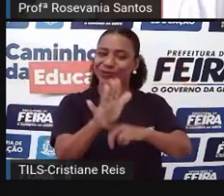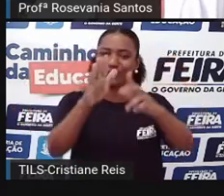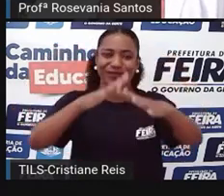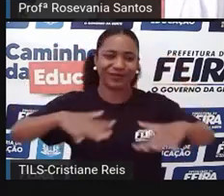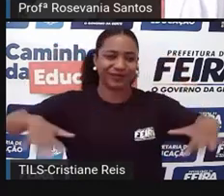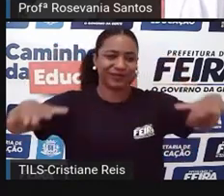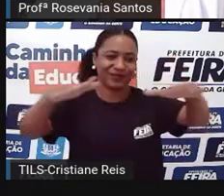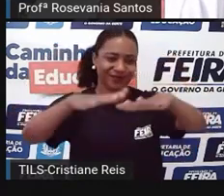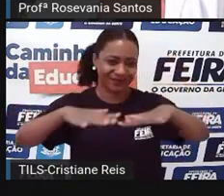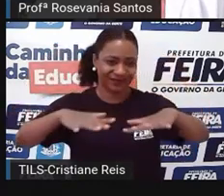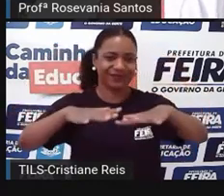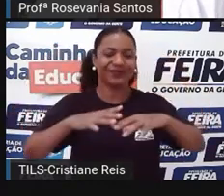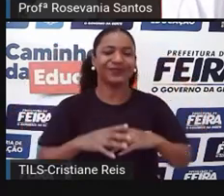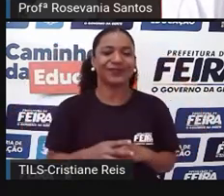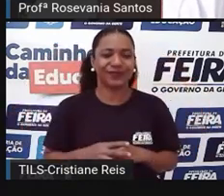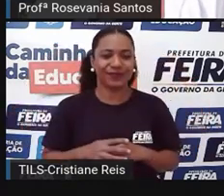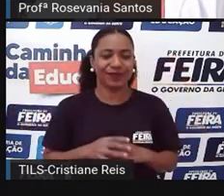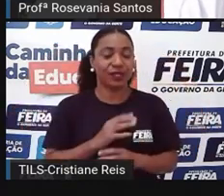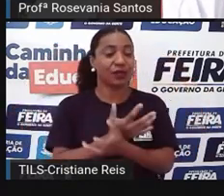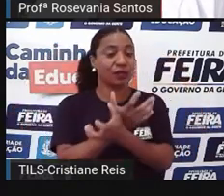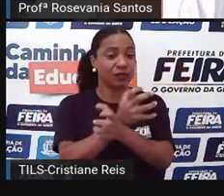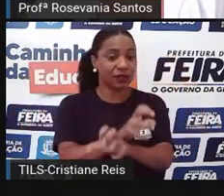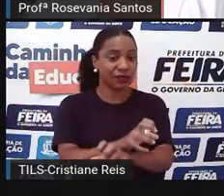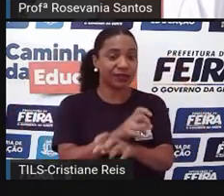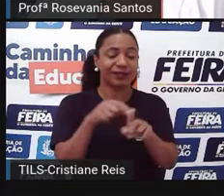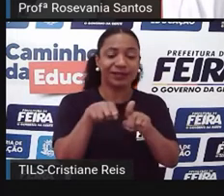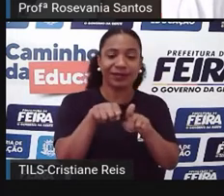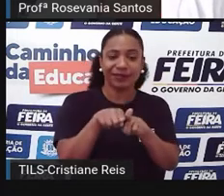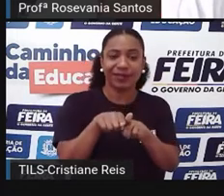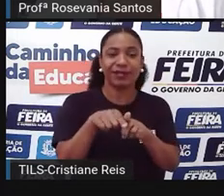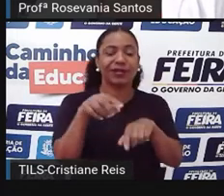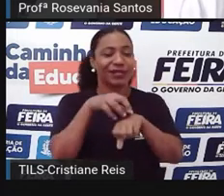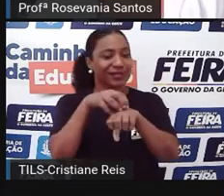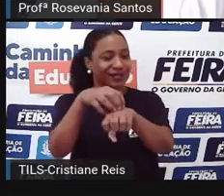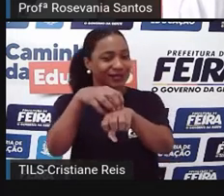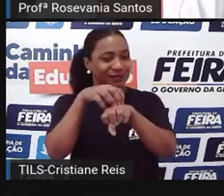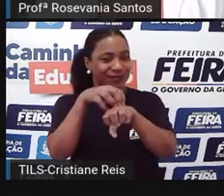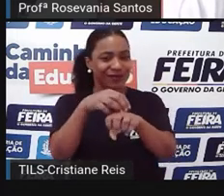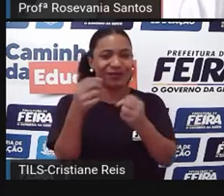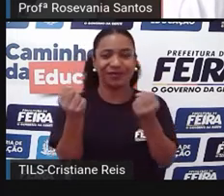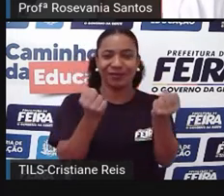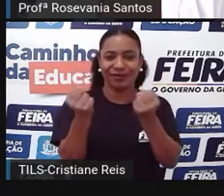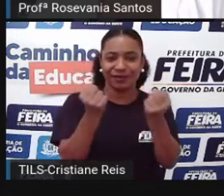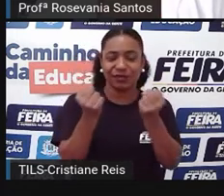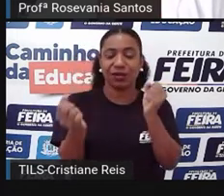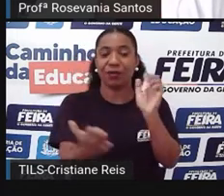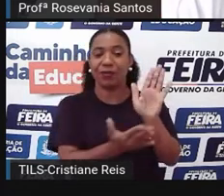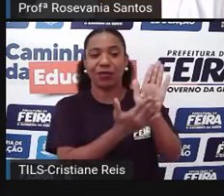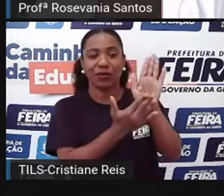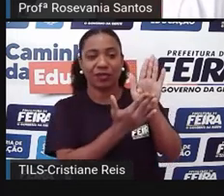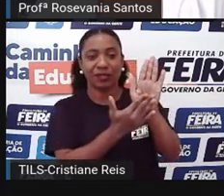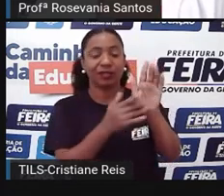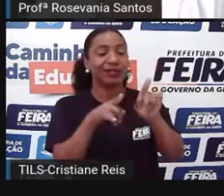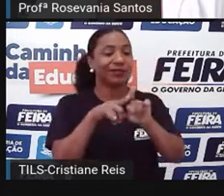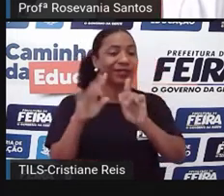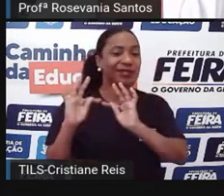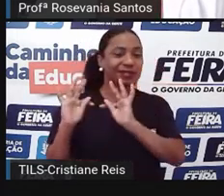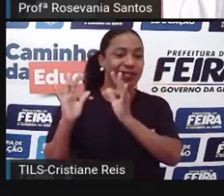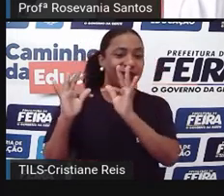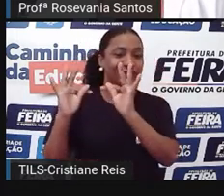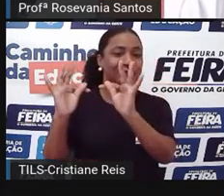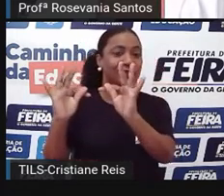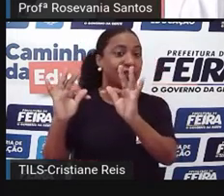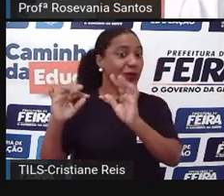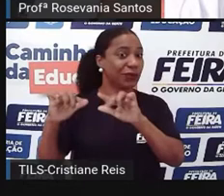Foi feito também algumas melhorias, né, de transporte, políticas, e também melhorias tecnológicas, mas,